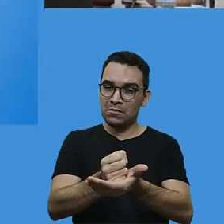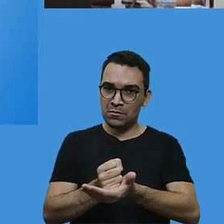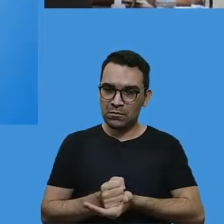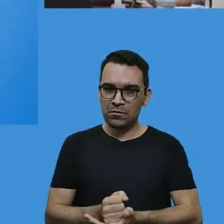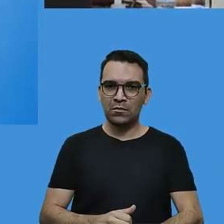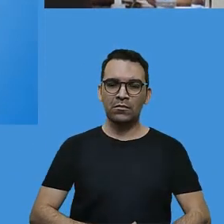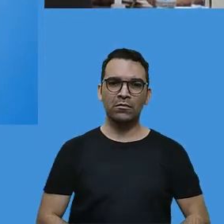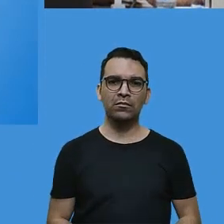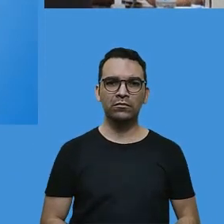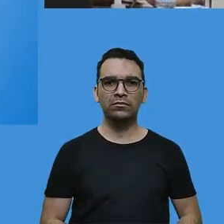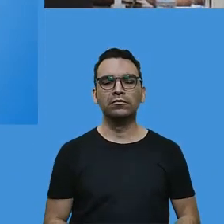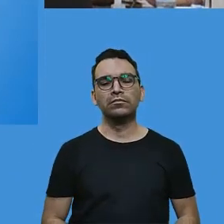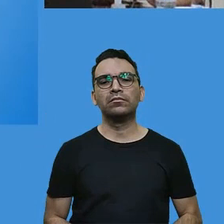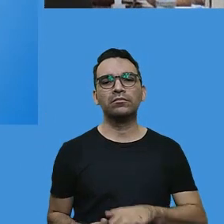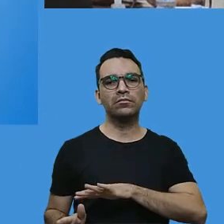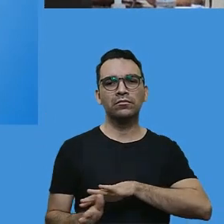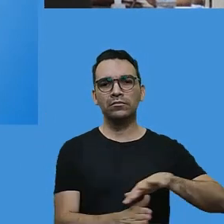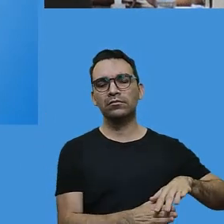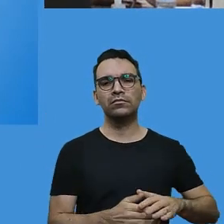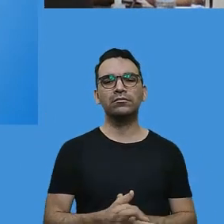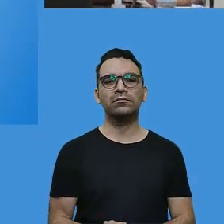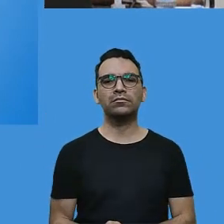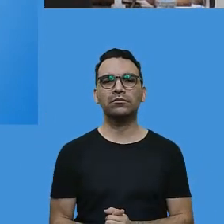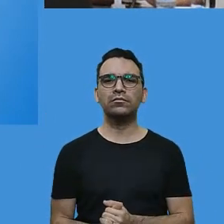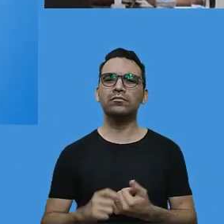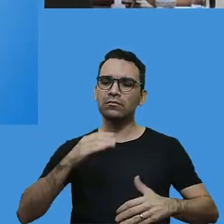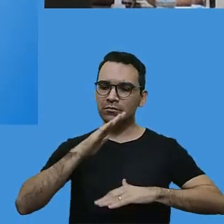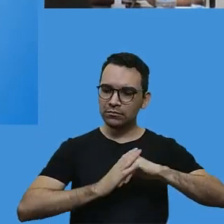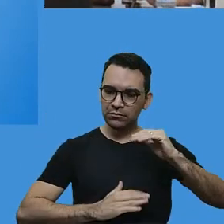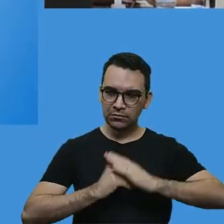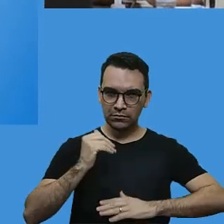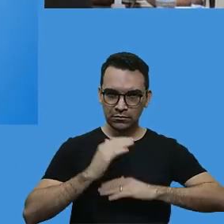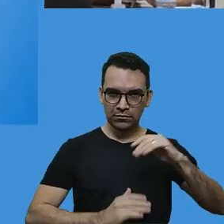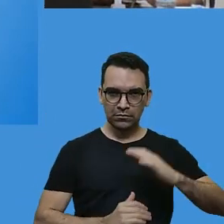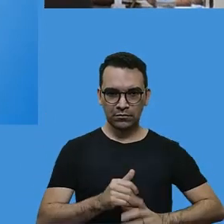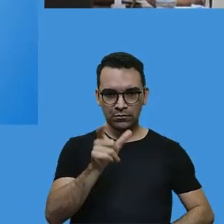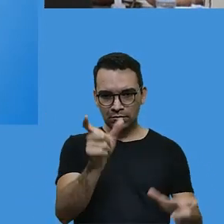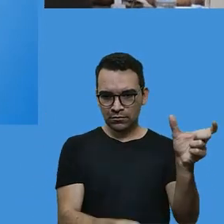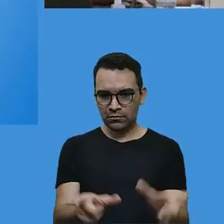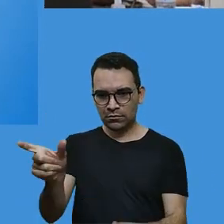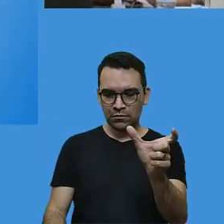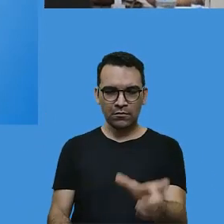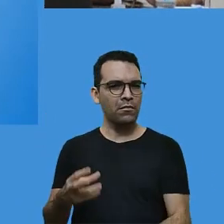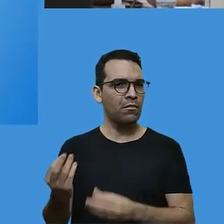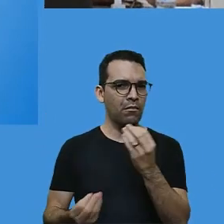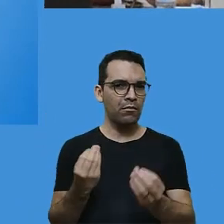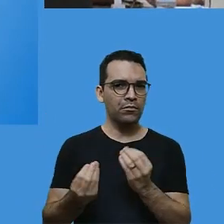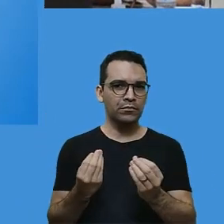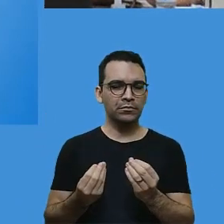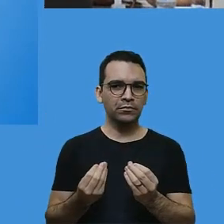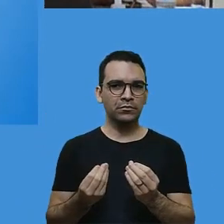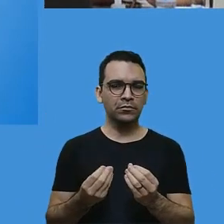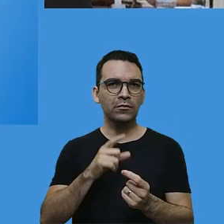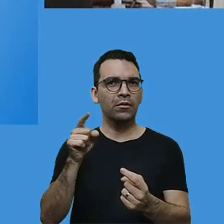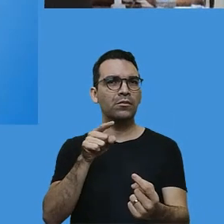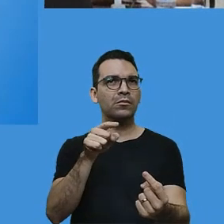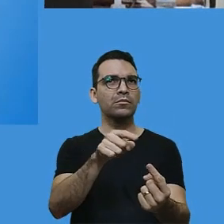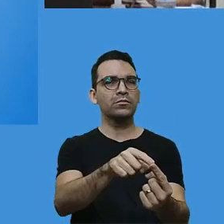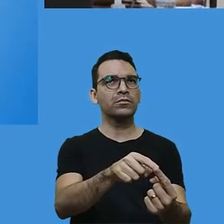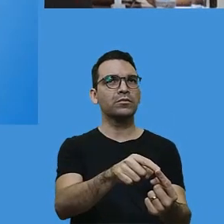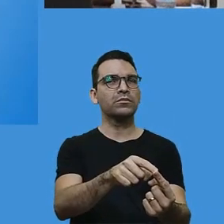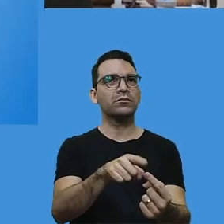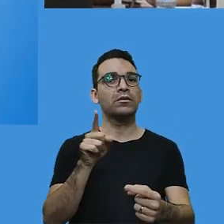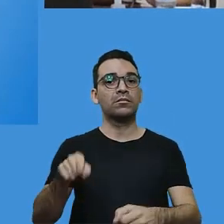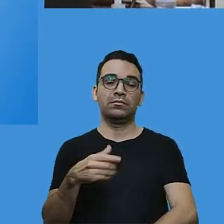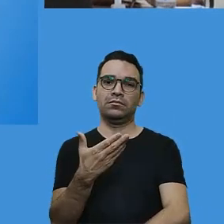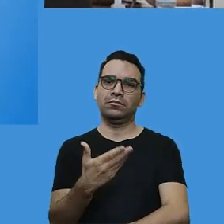frente. Bom, falar de atuação profissional é falar de tudo o que nos move, o que nos move as nossas práticas. Primeiro,